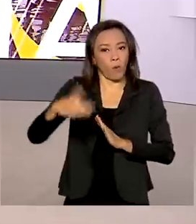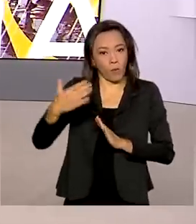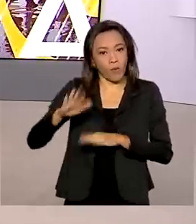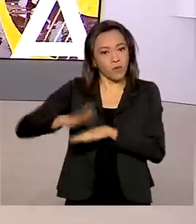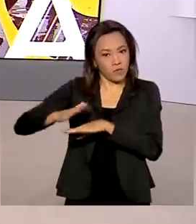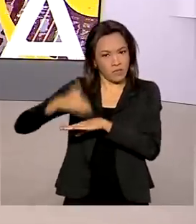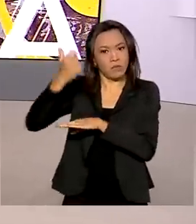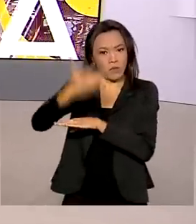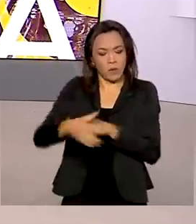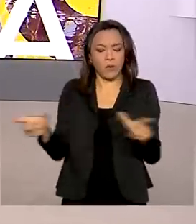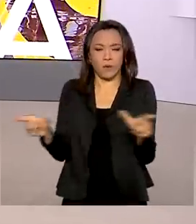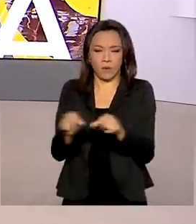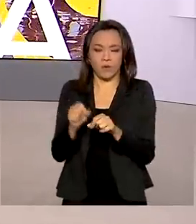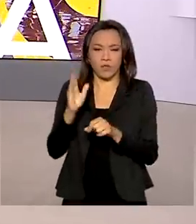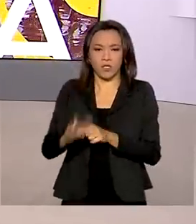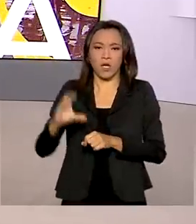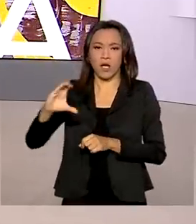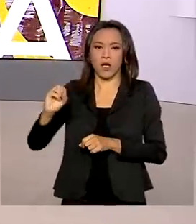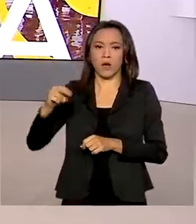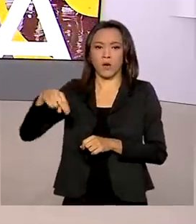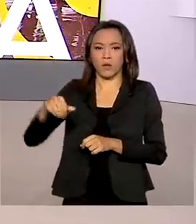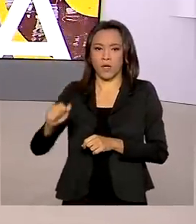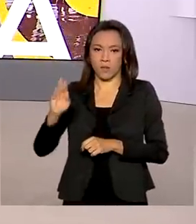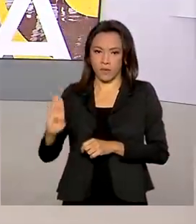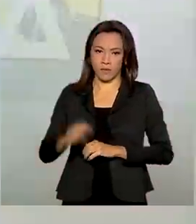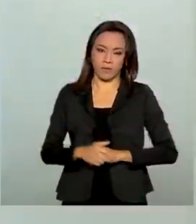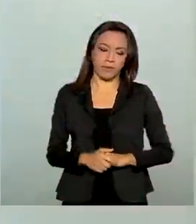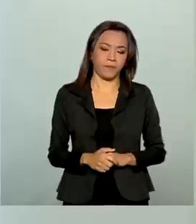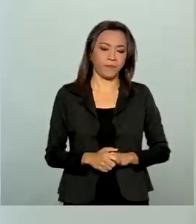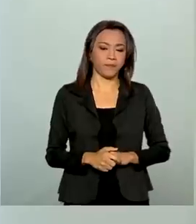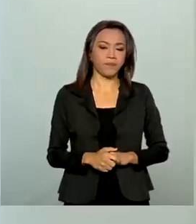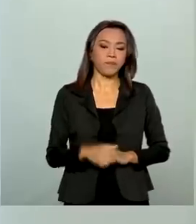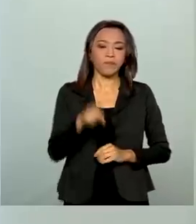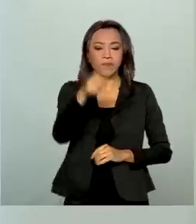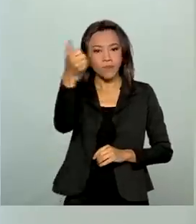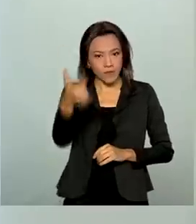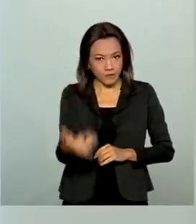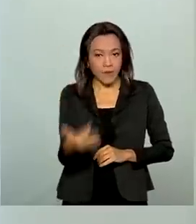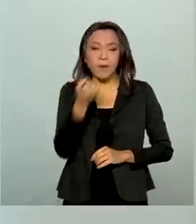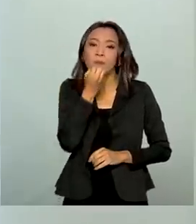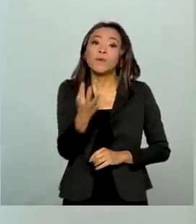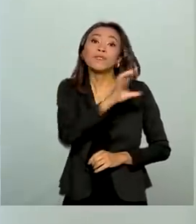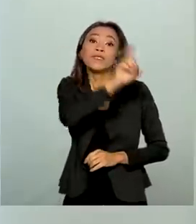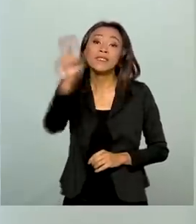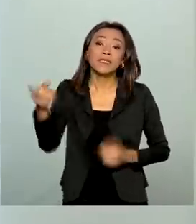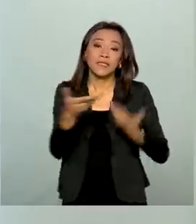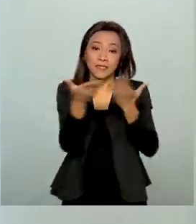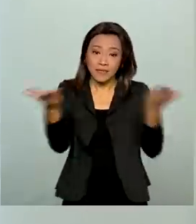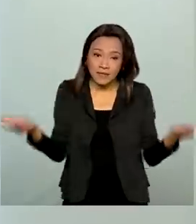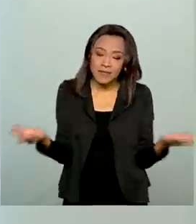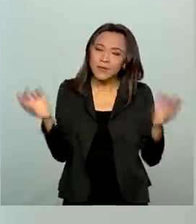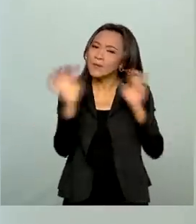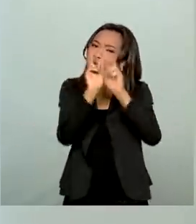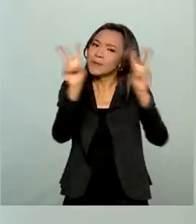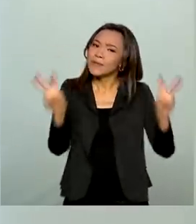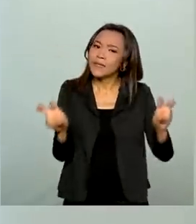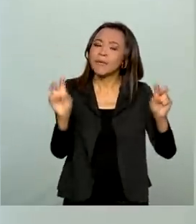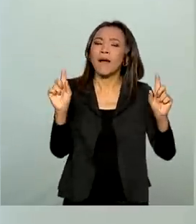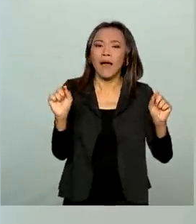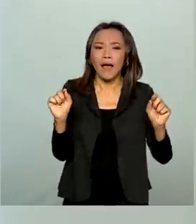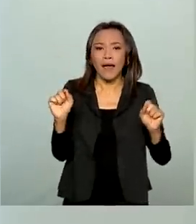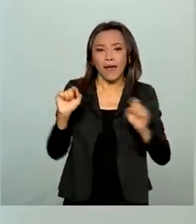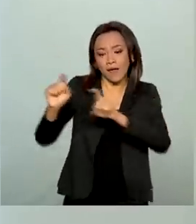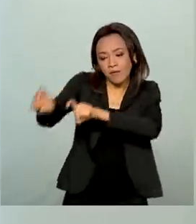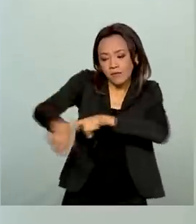Abastecimento, a Conab. Quem comenta é Ricardo Caldas. Bom dia, bom dia a todos. E o nosso tema de hoje é a safra